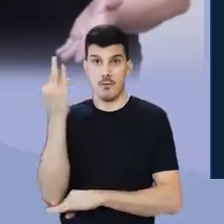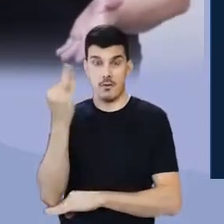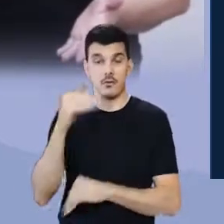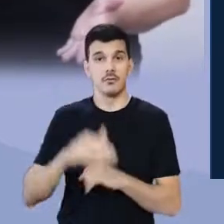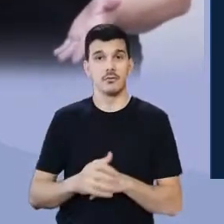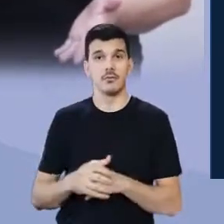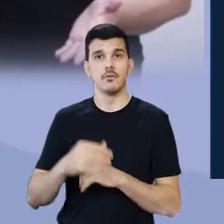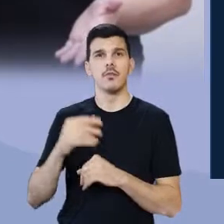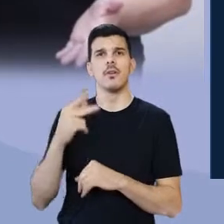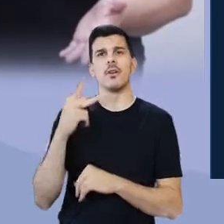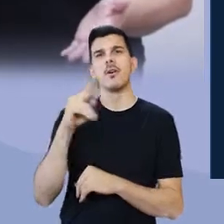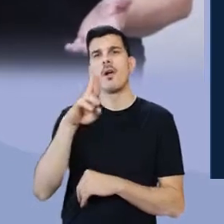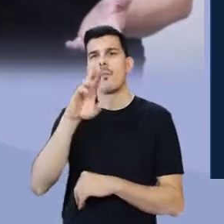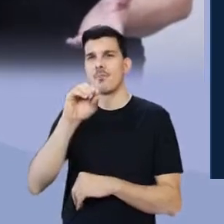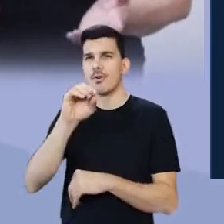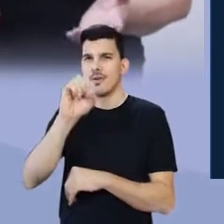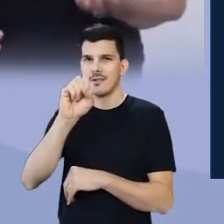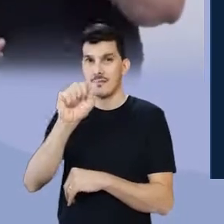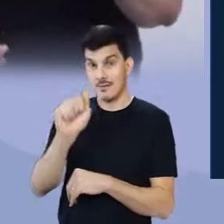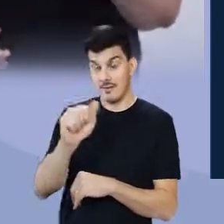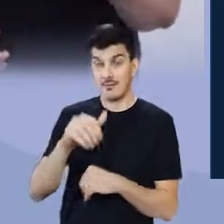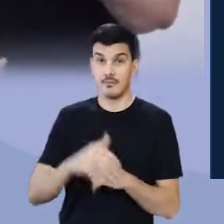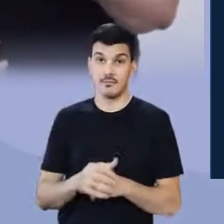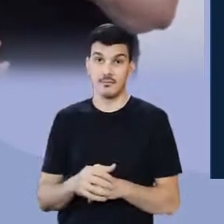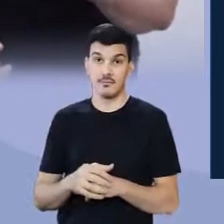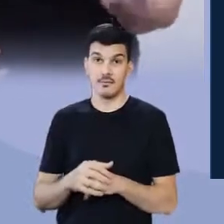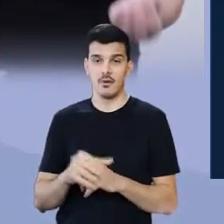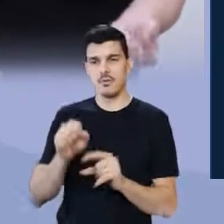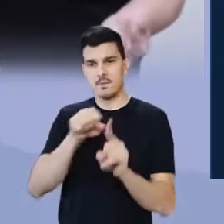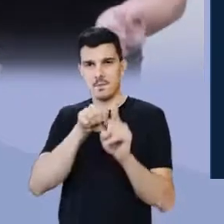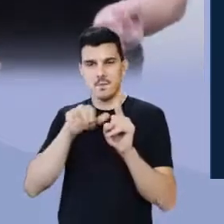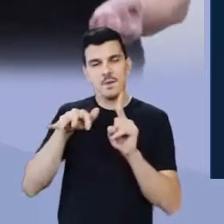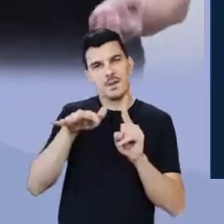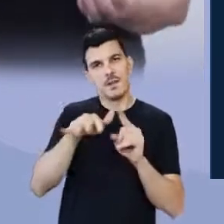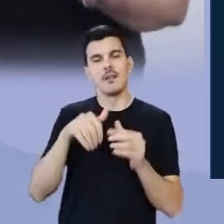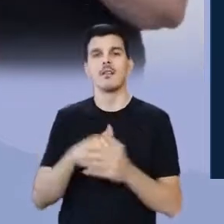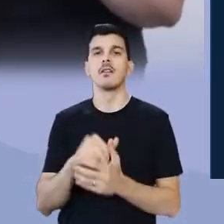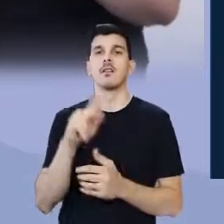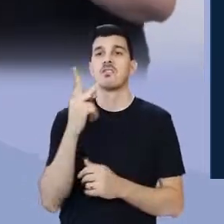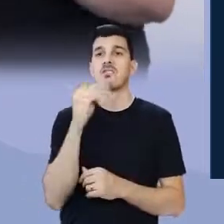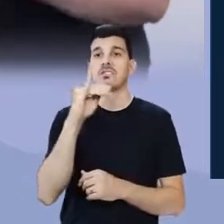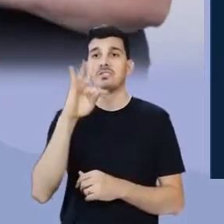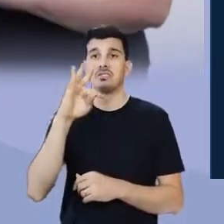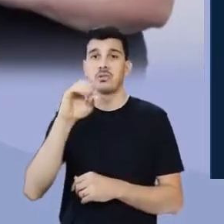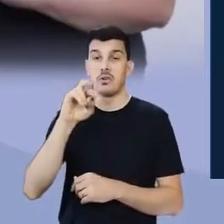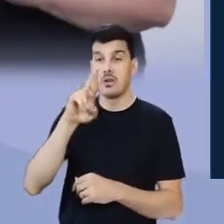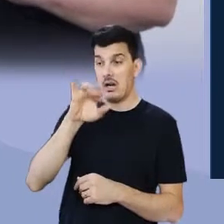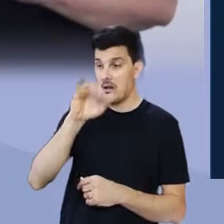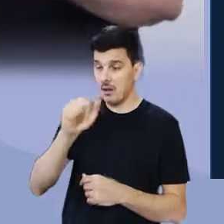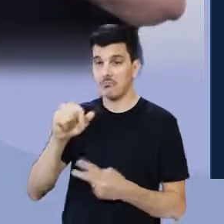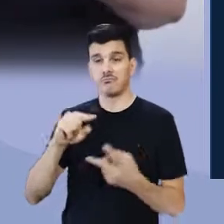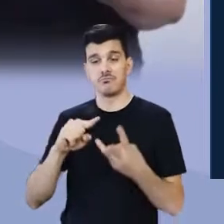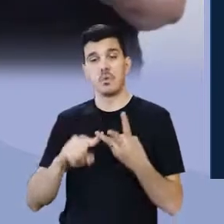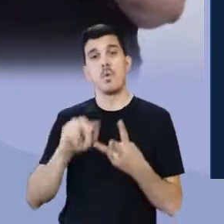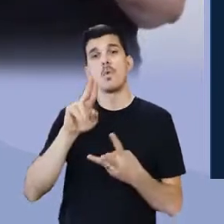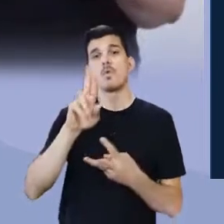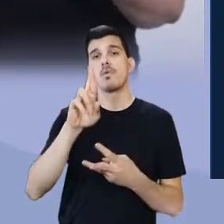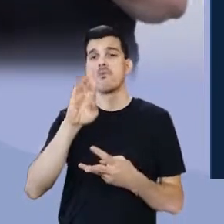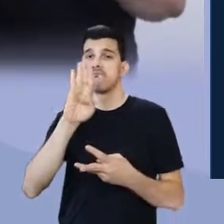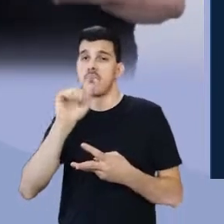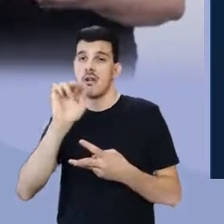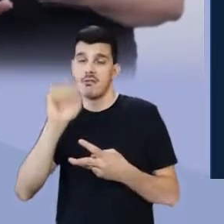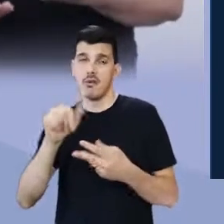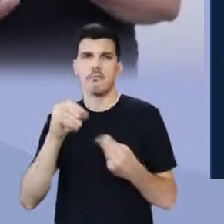prosa histórica, a prosa social ou urbana, podem ser